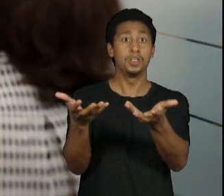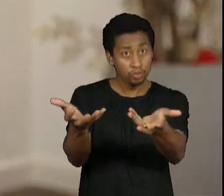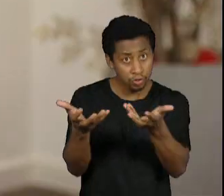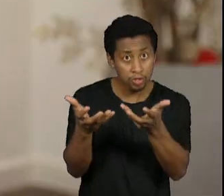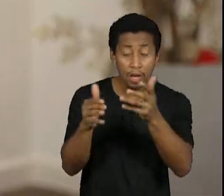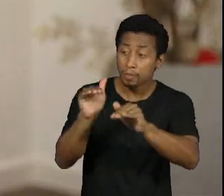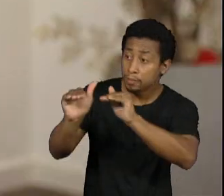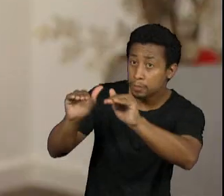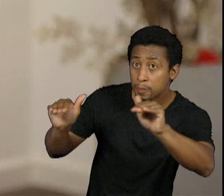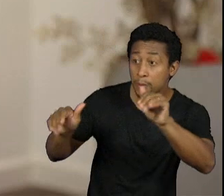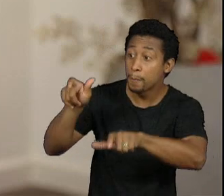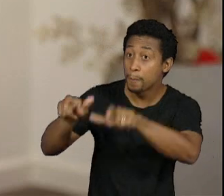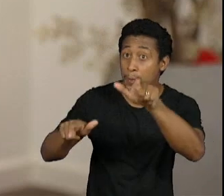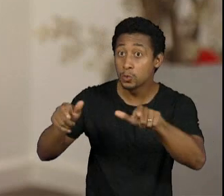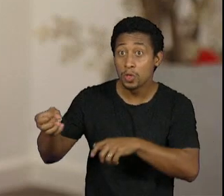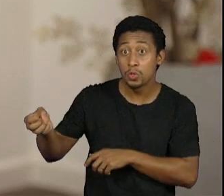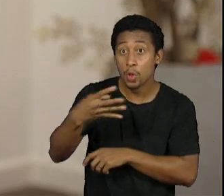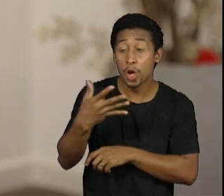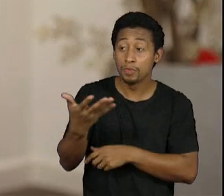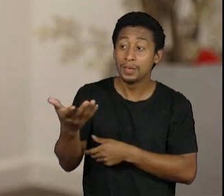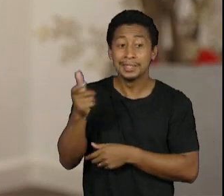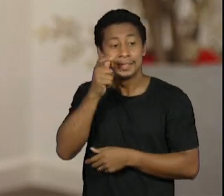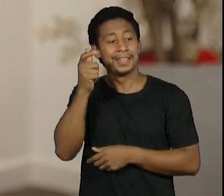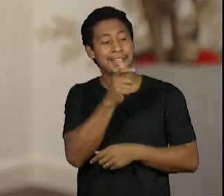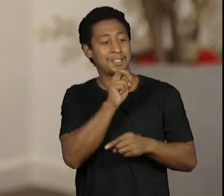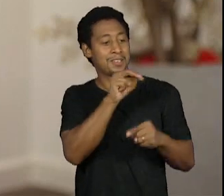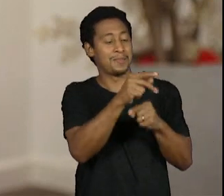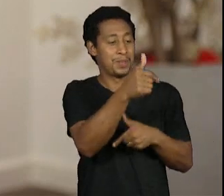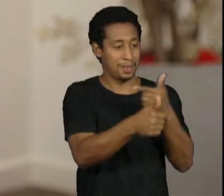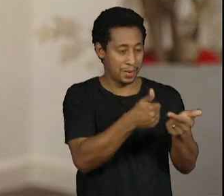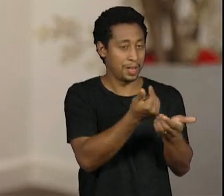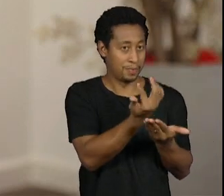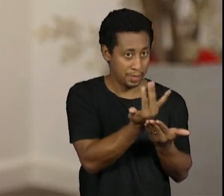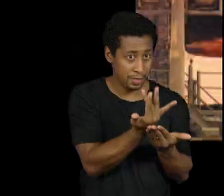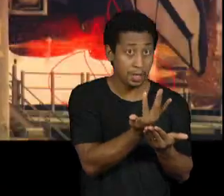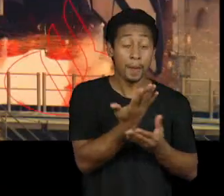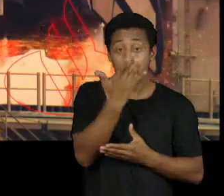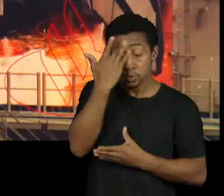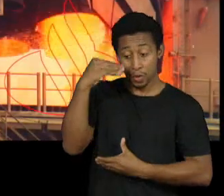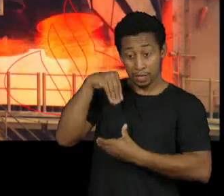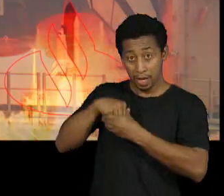talentos como também de desenvolver os nossos talentos que estão na organização